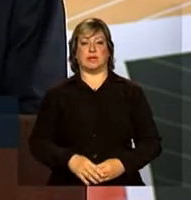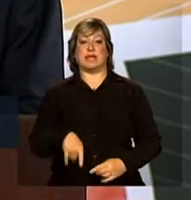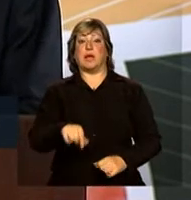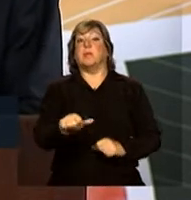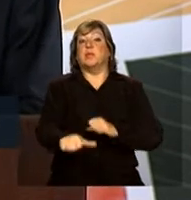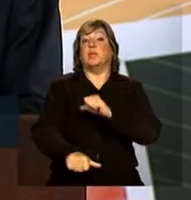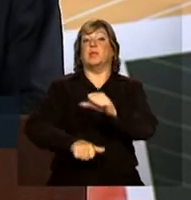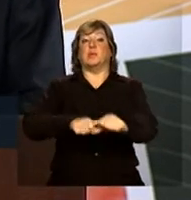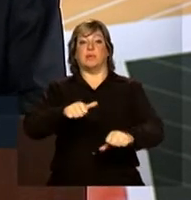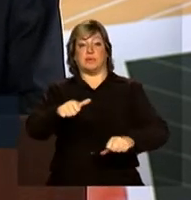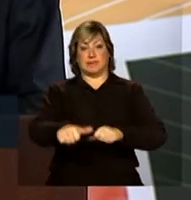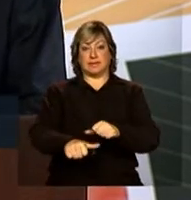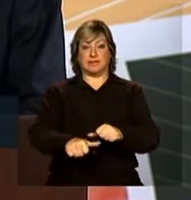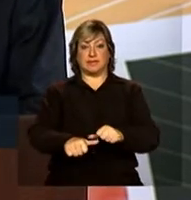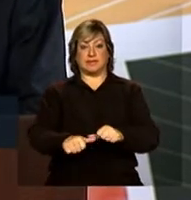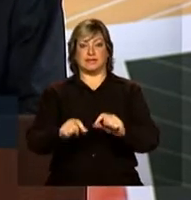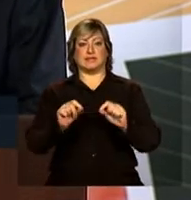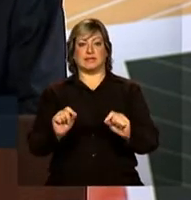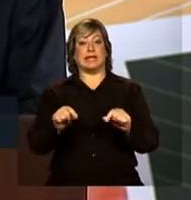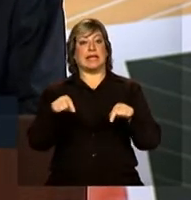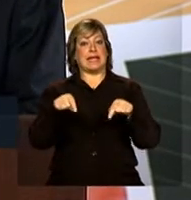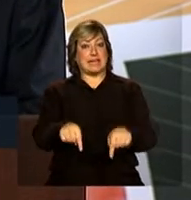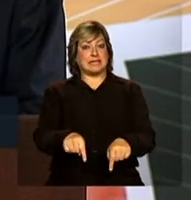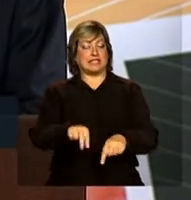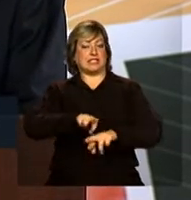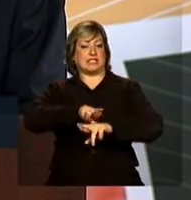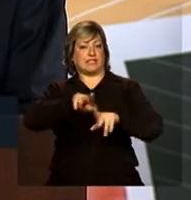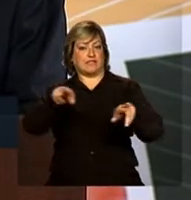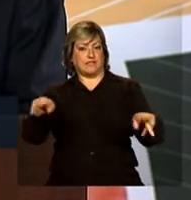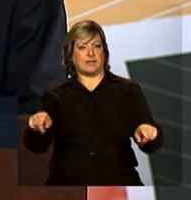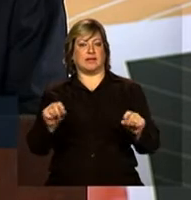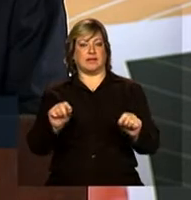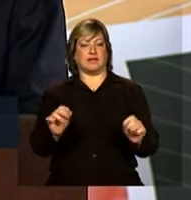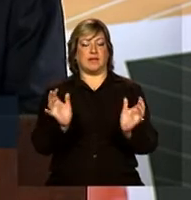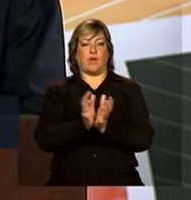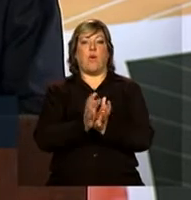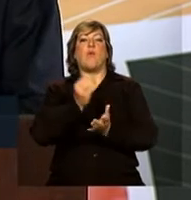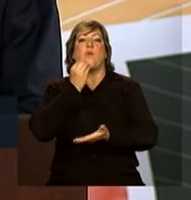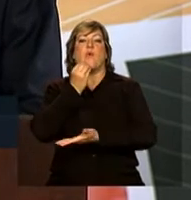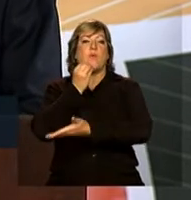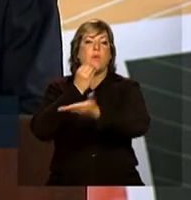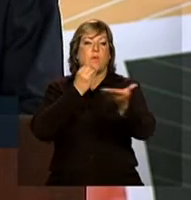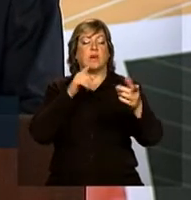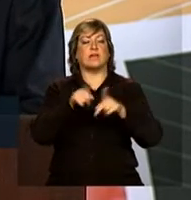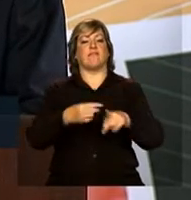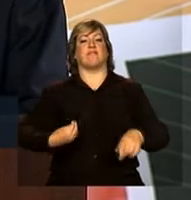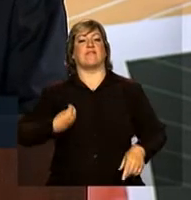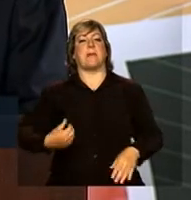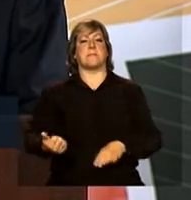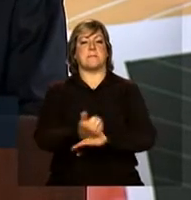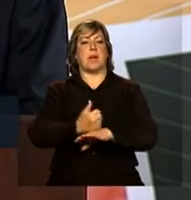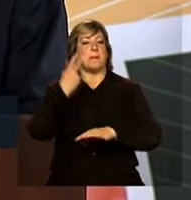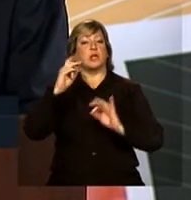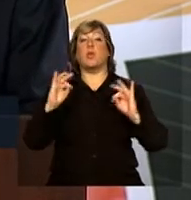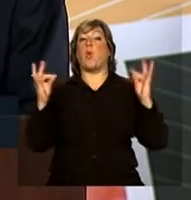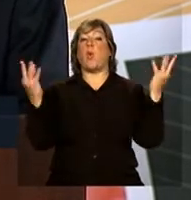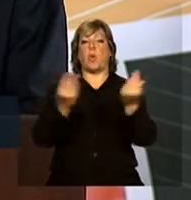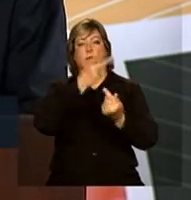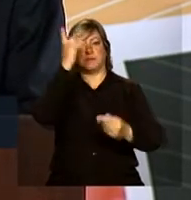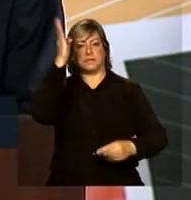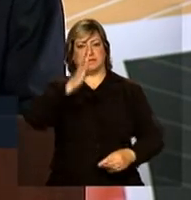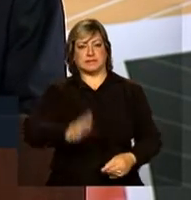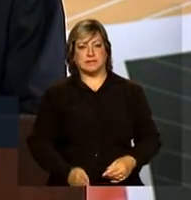Transformar esse diferencial em oportunidade de vida melhor para todos os brasileiros